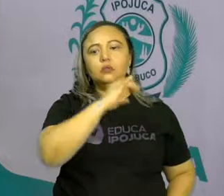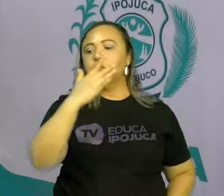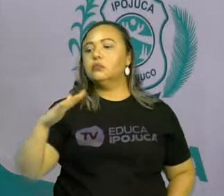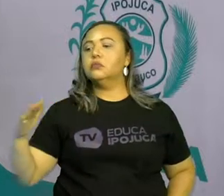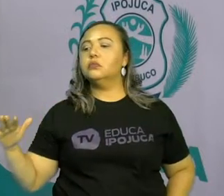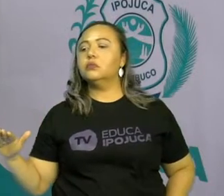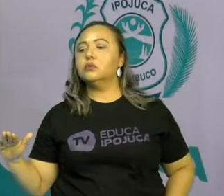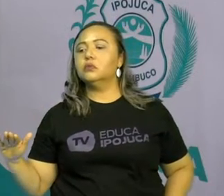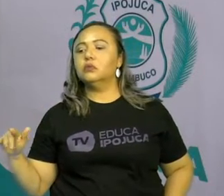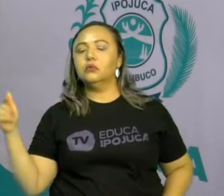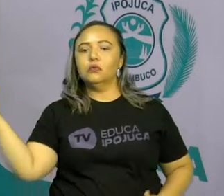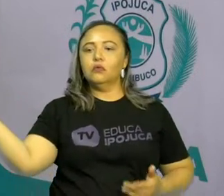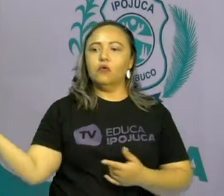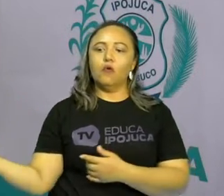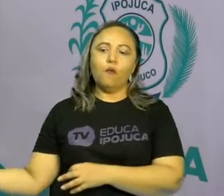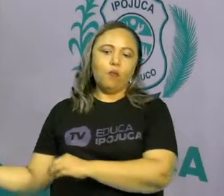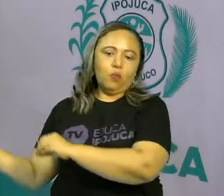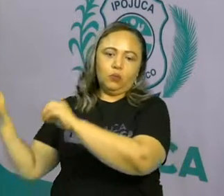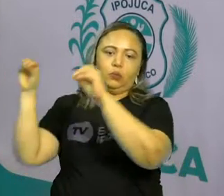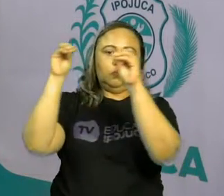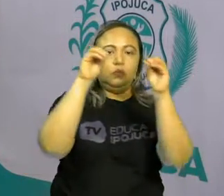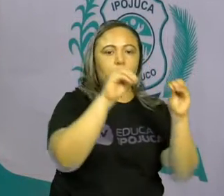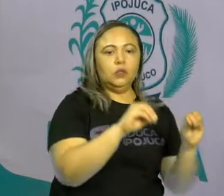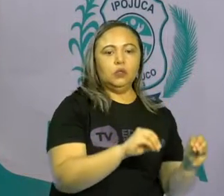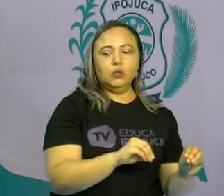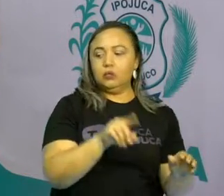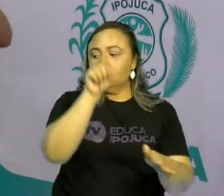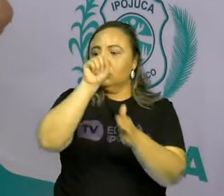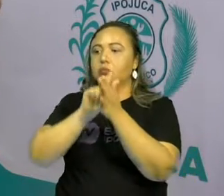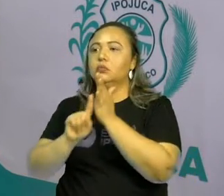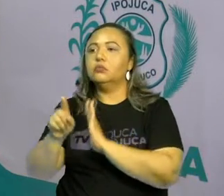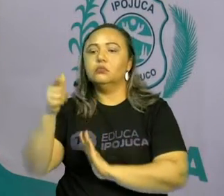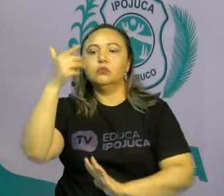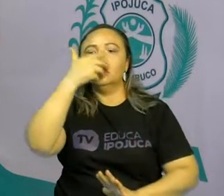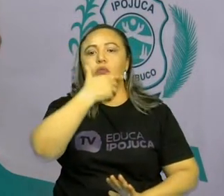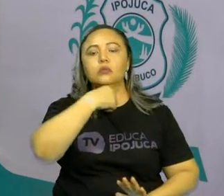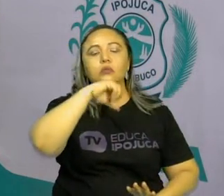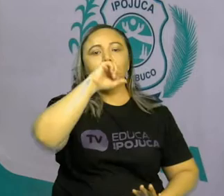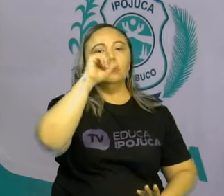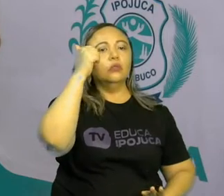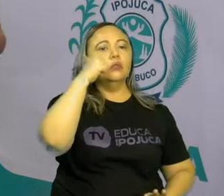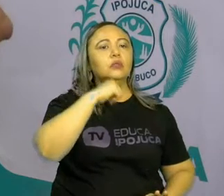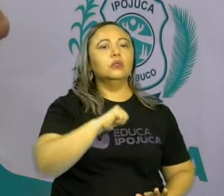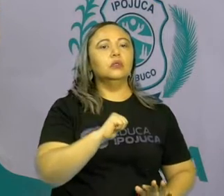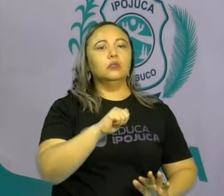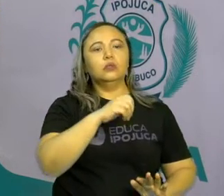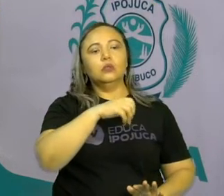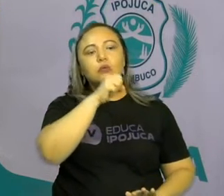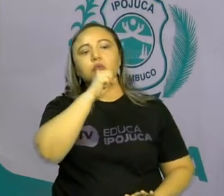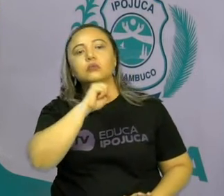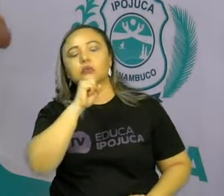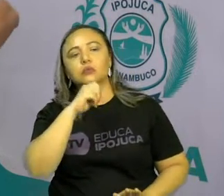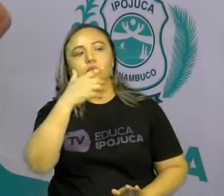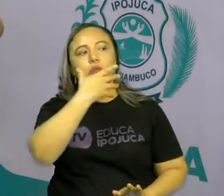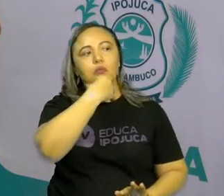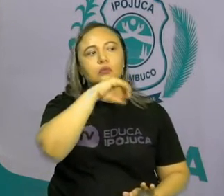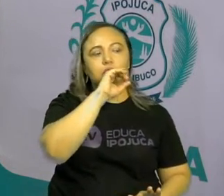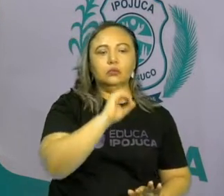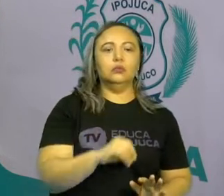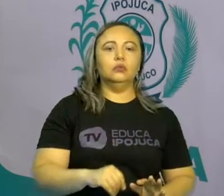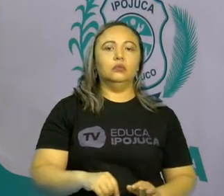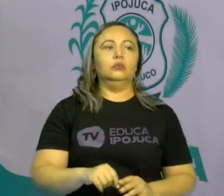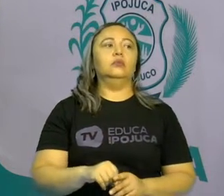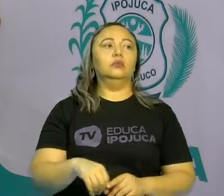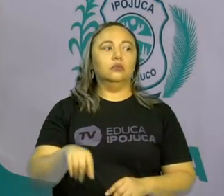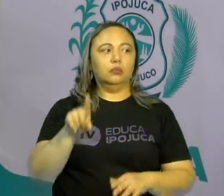Vamos saber aí com o nosso papai, com a nossa mamãe, com os nossos avós, pessoas mais antigas. Se desde que eles nasceram, eles moram aqui?